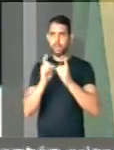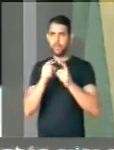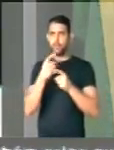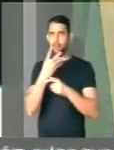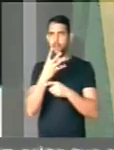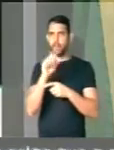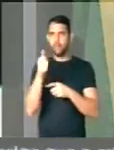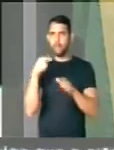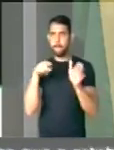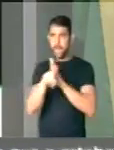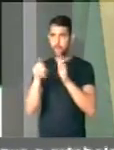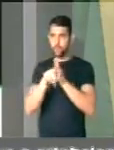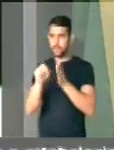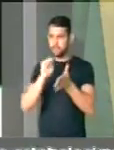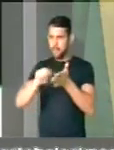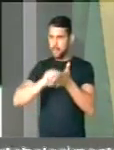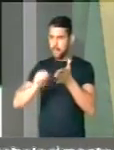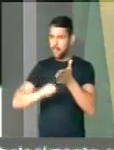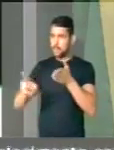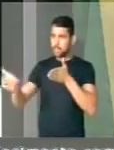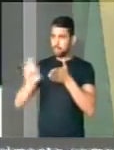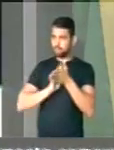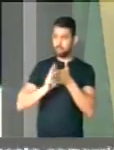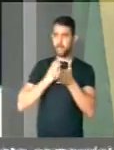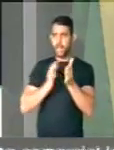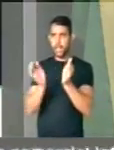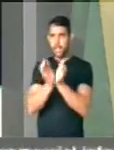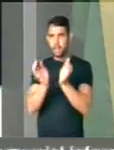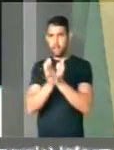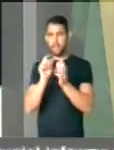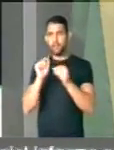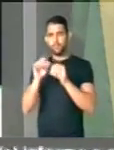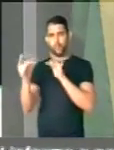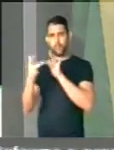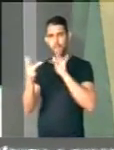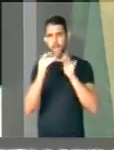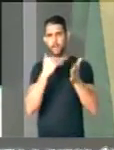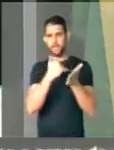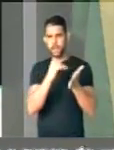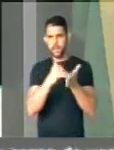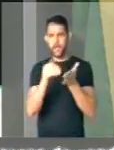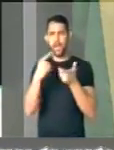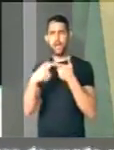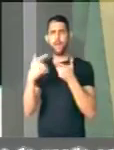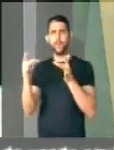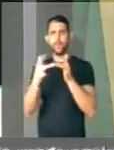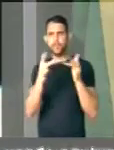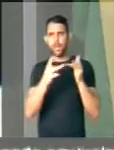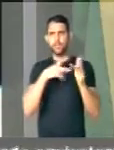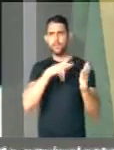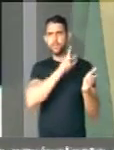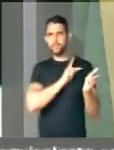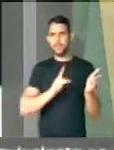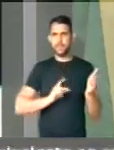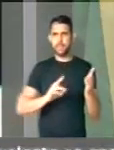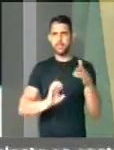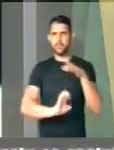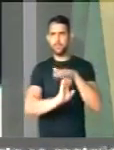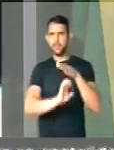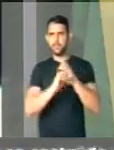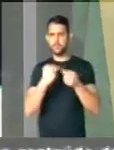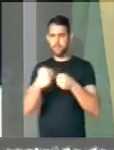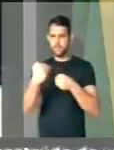41 perguntas por escrito, a nossa equipe está fazendo contato com os secretários, com os superintendentes, com os presidentes de empresas